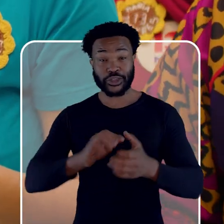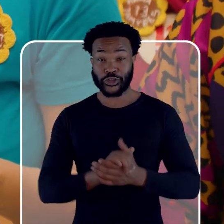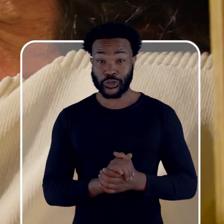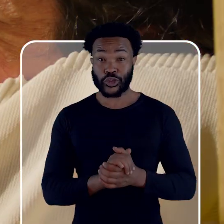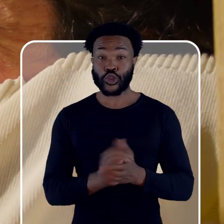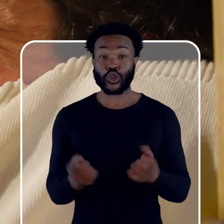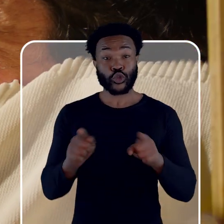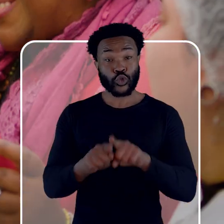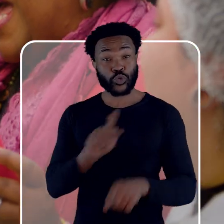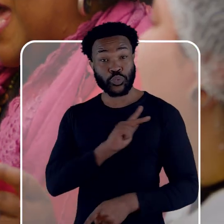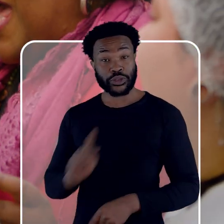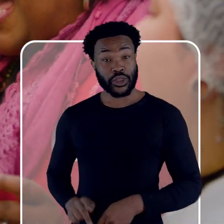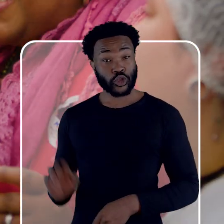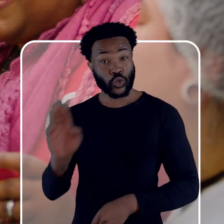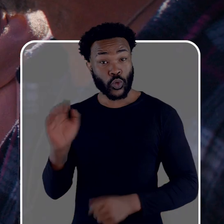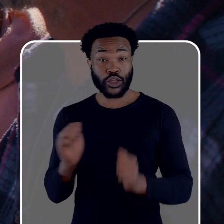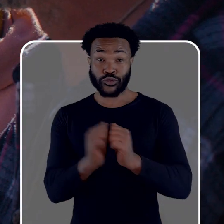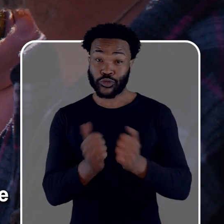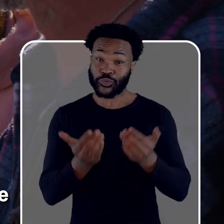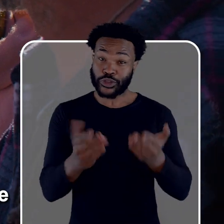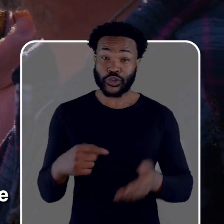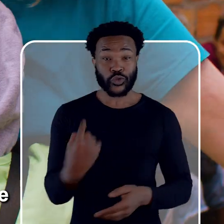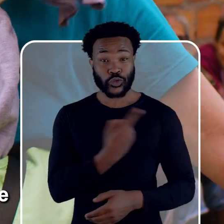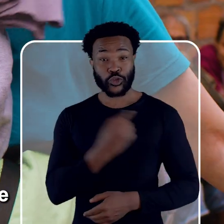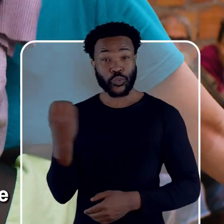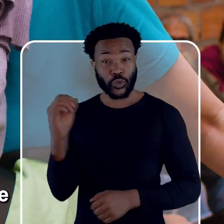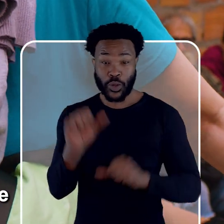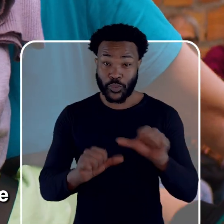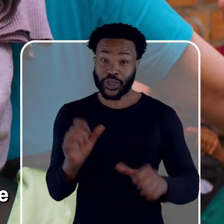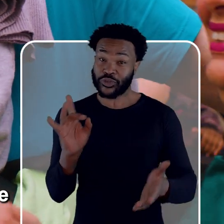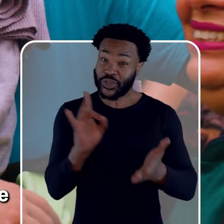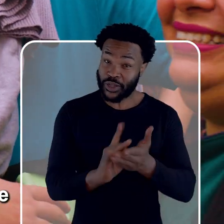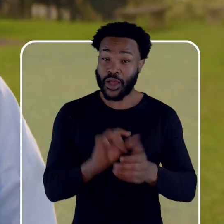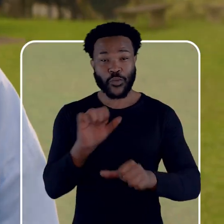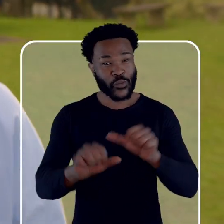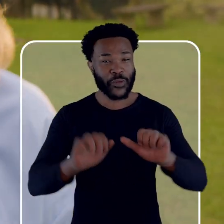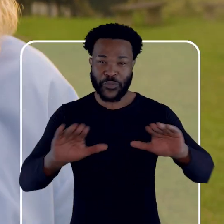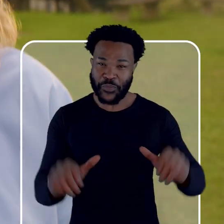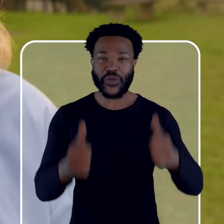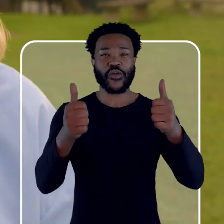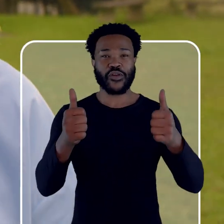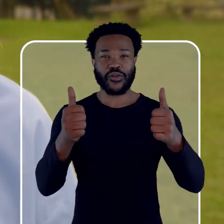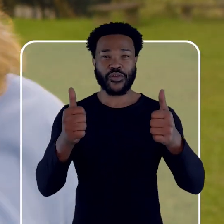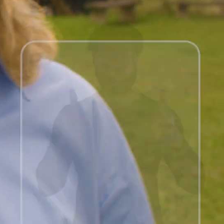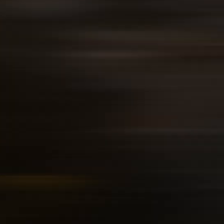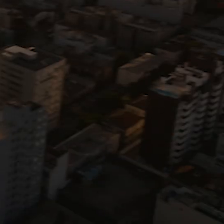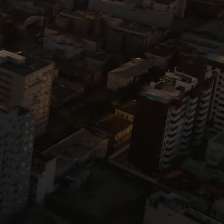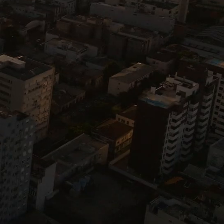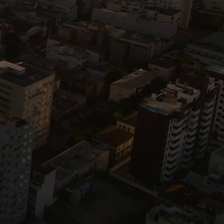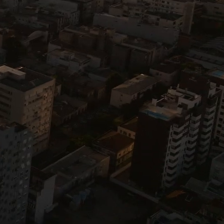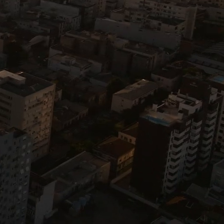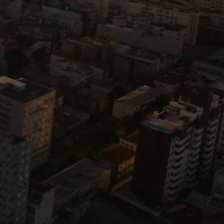cidade. Junto com o presidente Lula e ao teu lado, vamos mudar Porto Alegre de verdade e mudar para melhor.